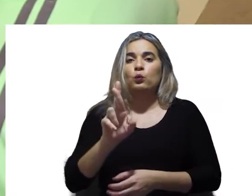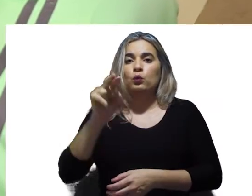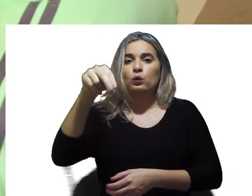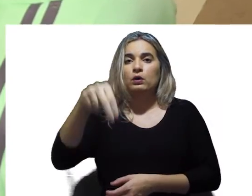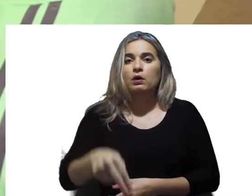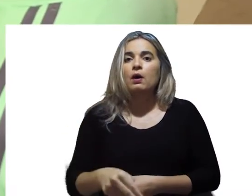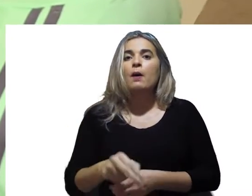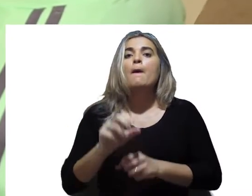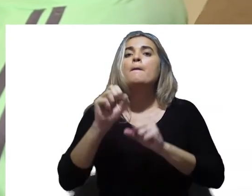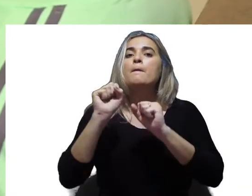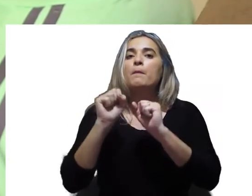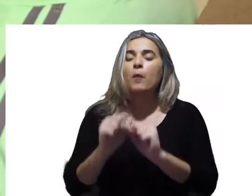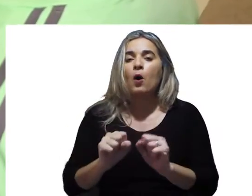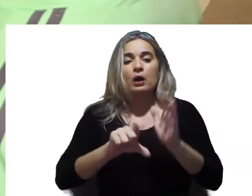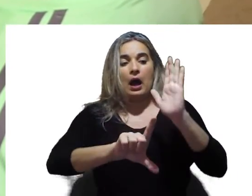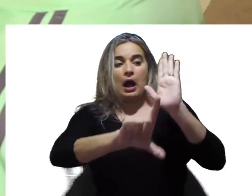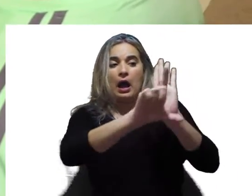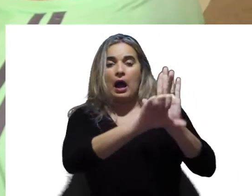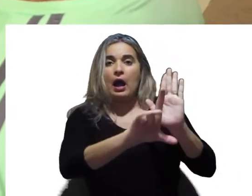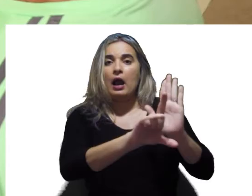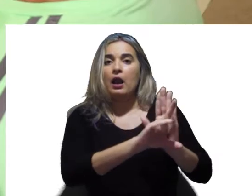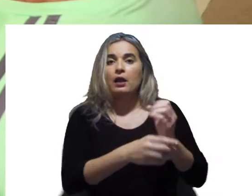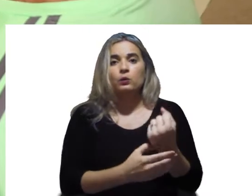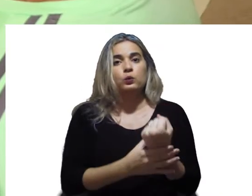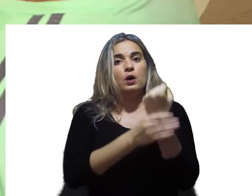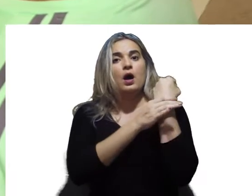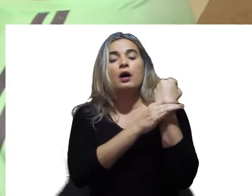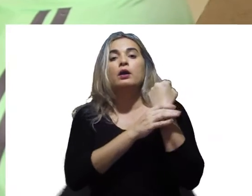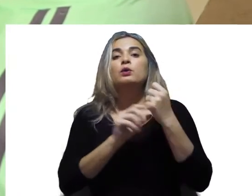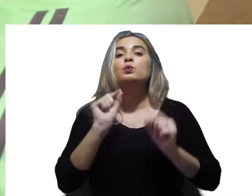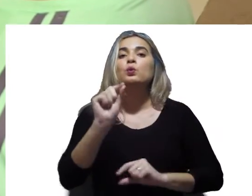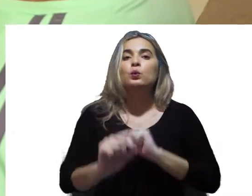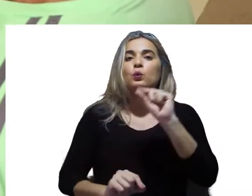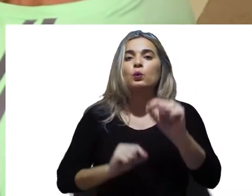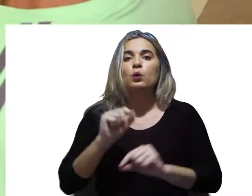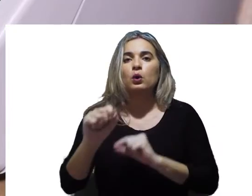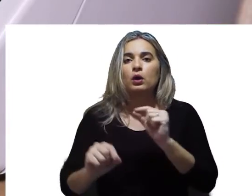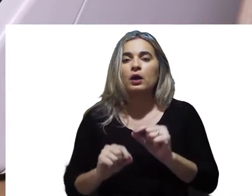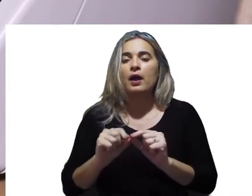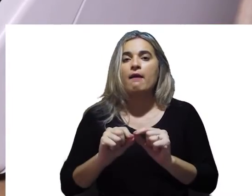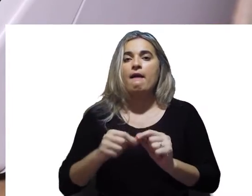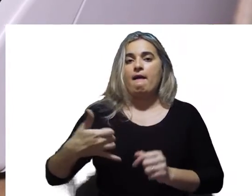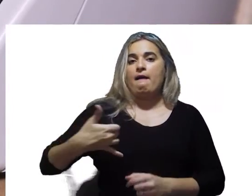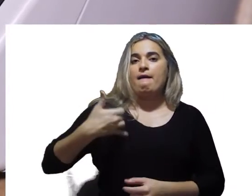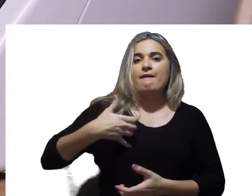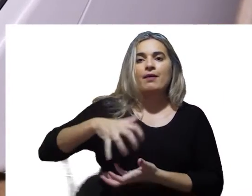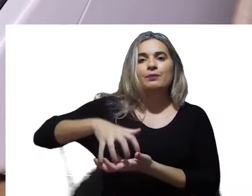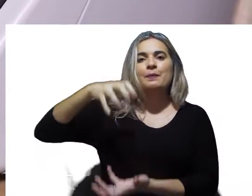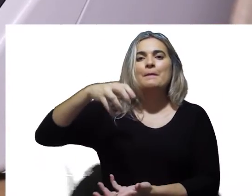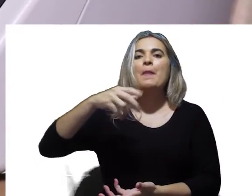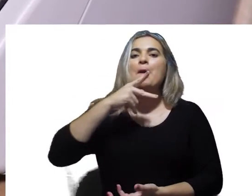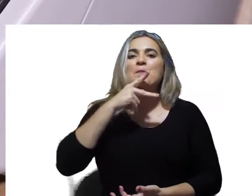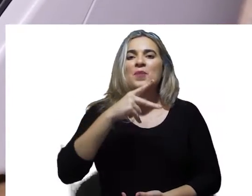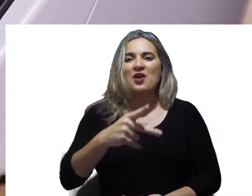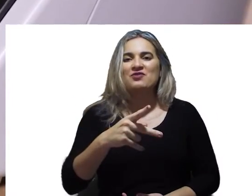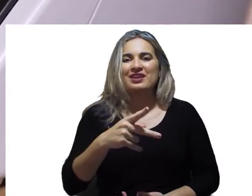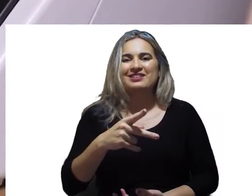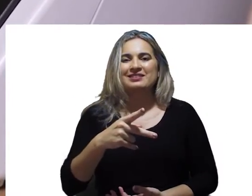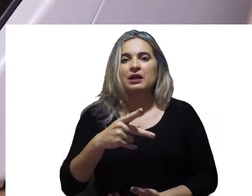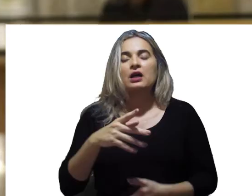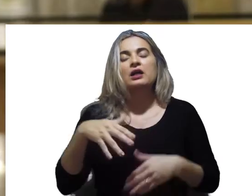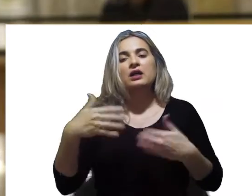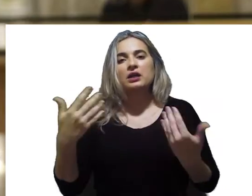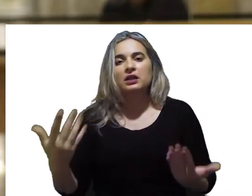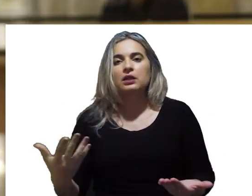eleitores que, independente do horário, a legislação brasileira garante aos eleitores com mais de 60 anos a preferência no momento da